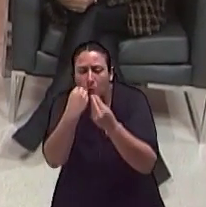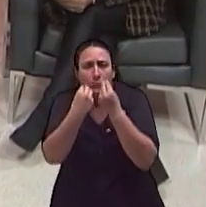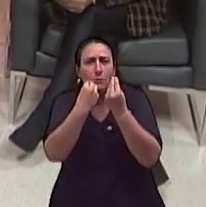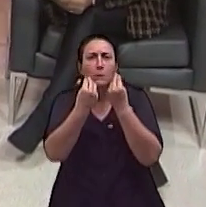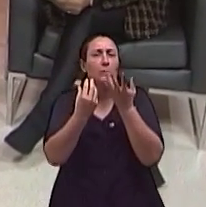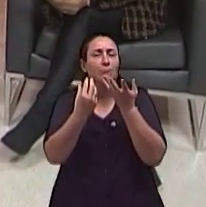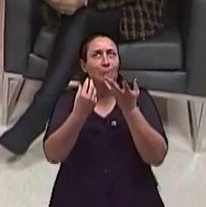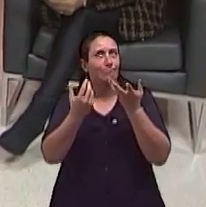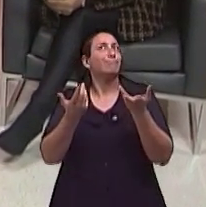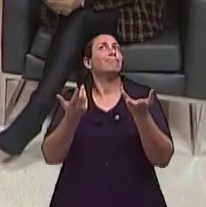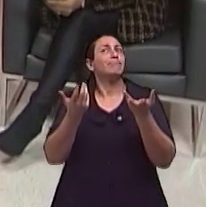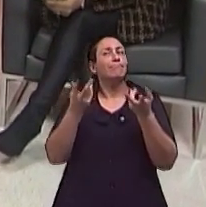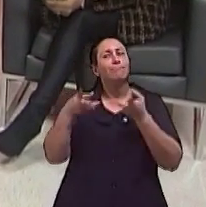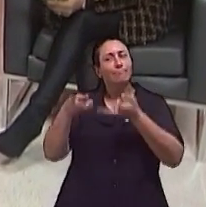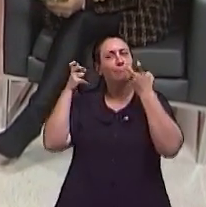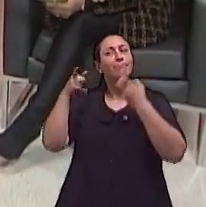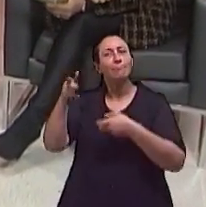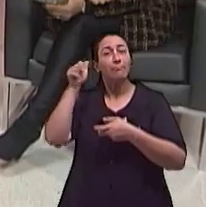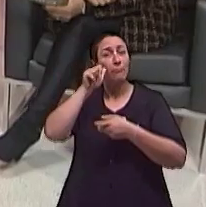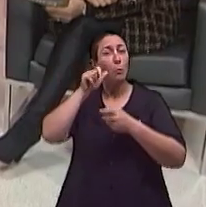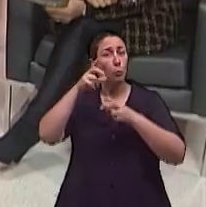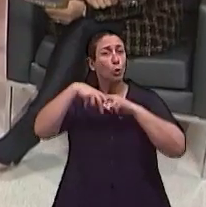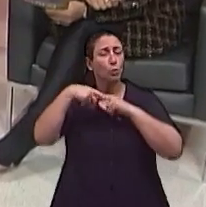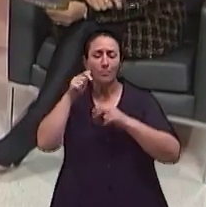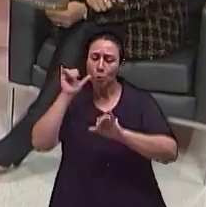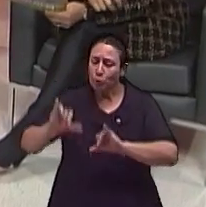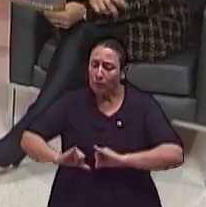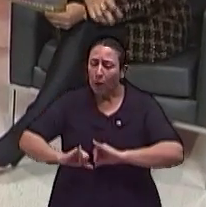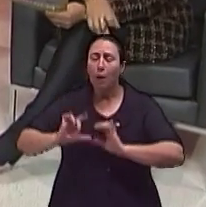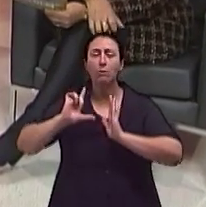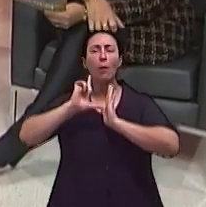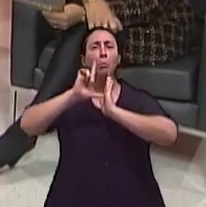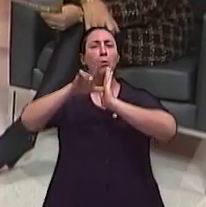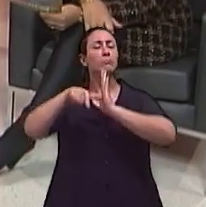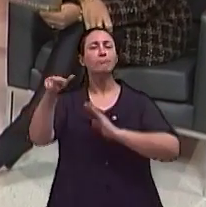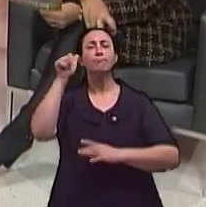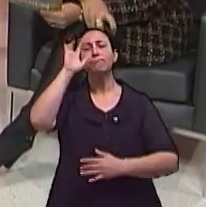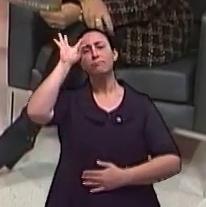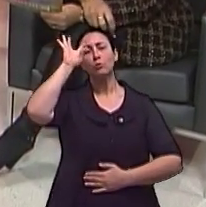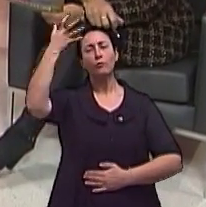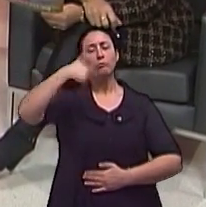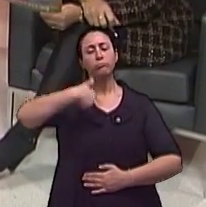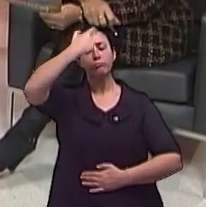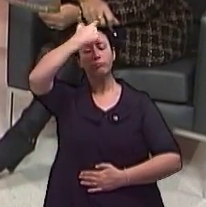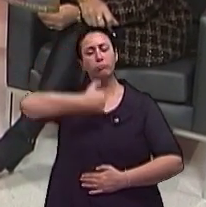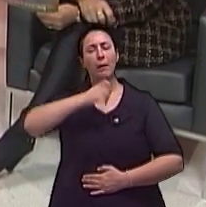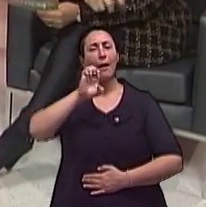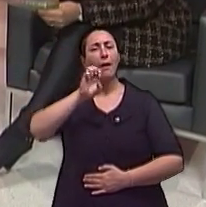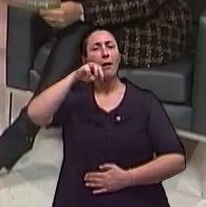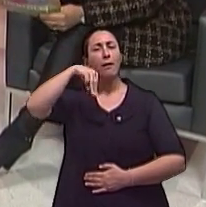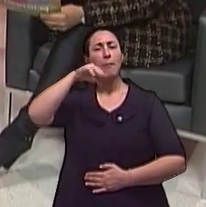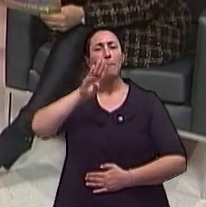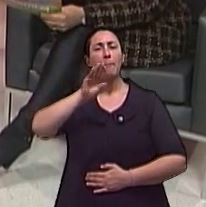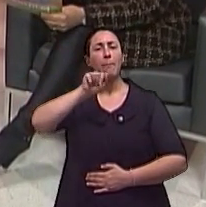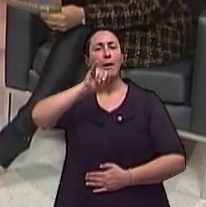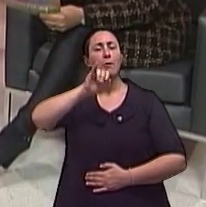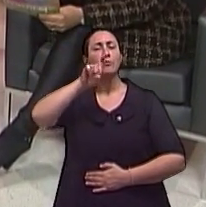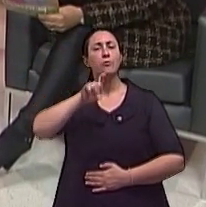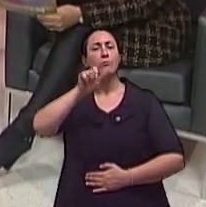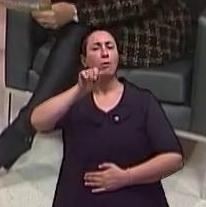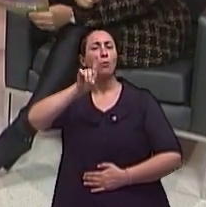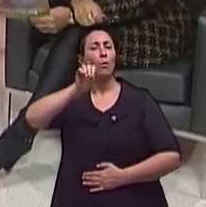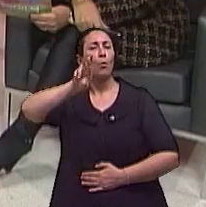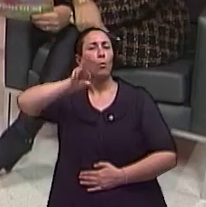ela foi ser também uma embaixadora da Unicef. Ah, ok. Nada é por acaso. Sempre tem uma